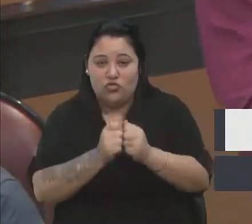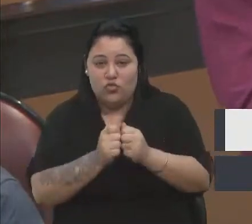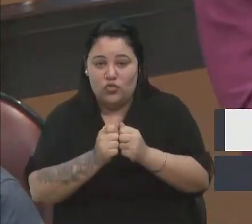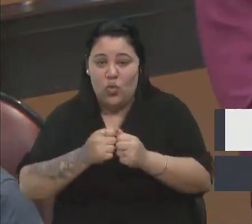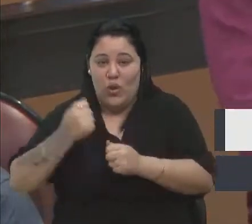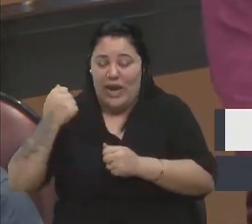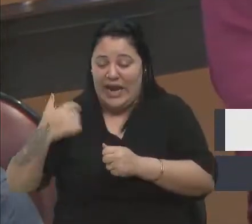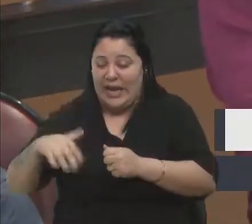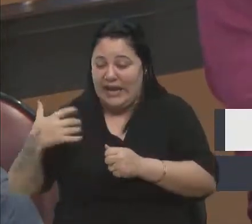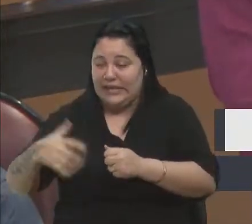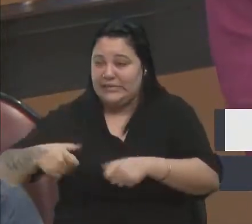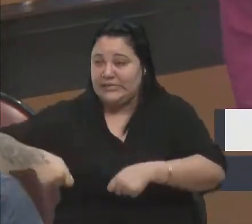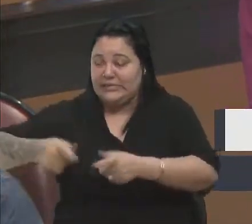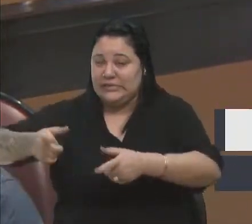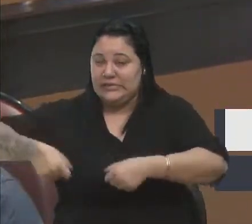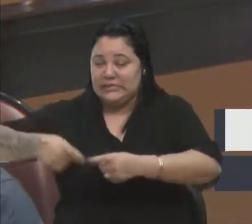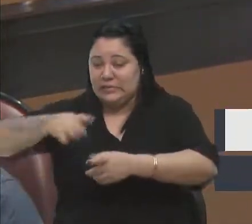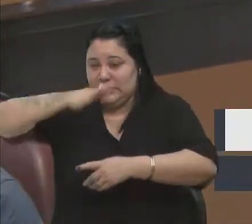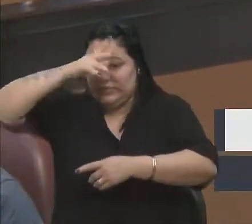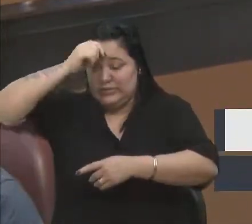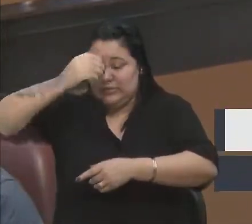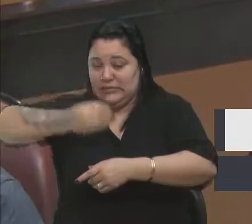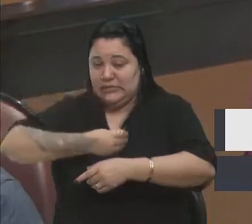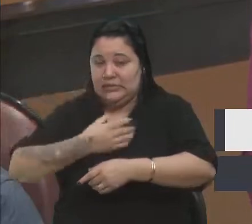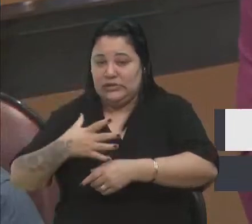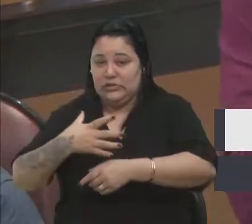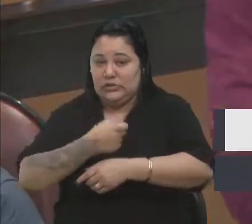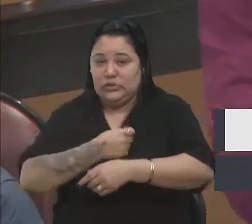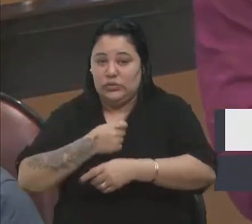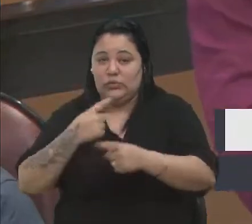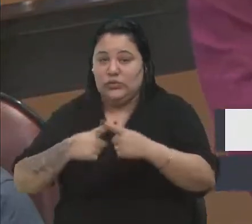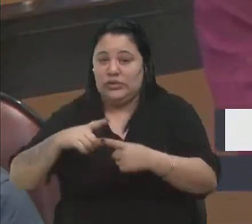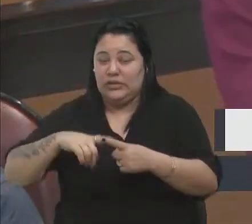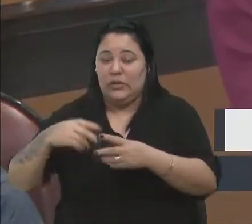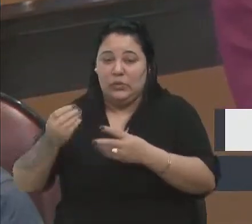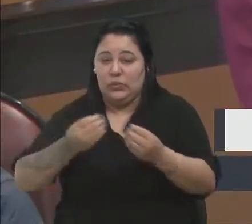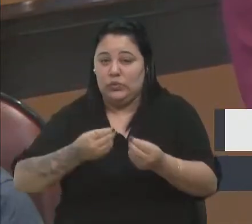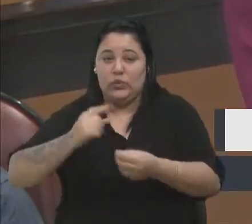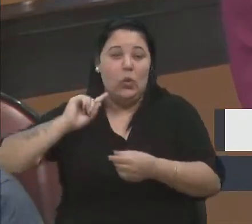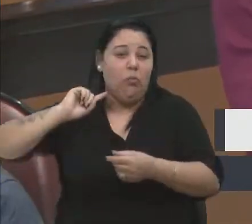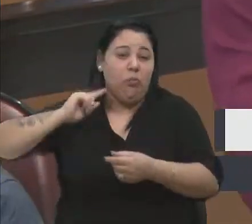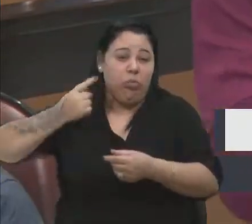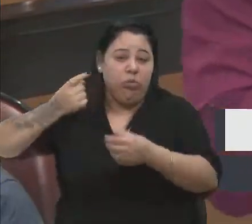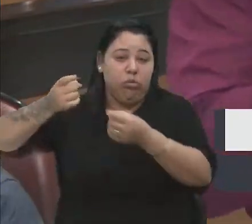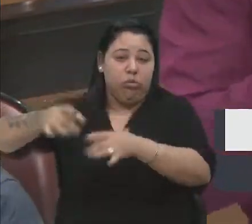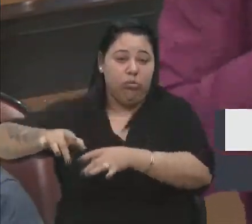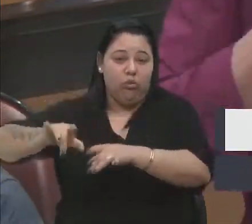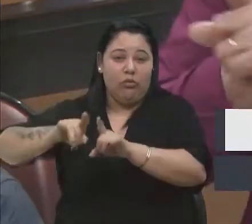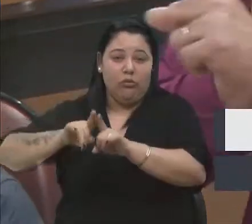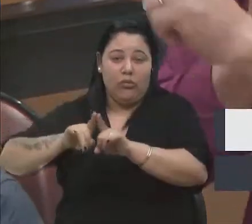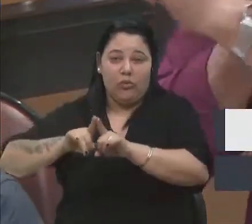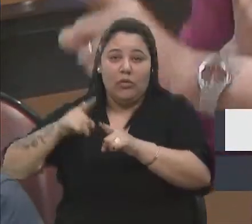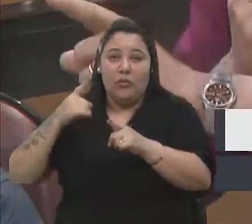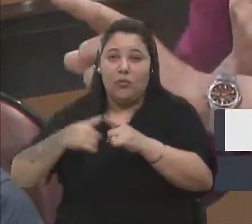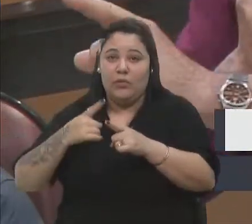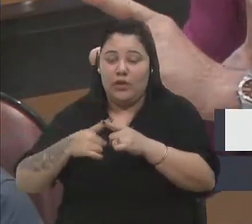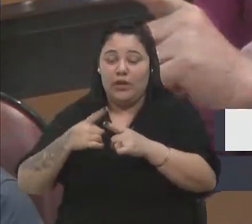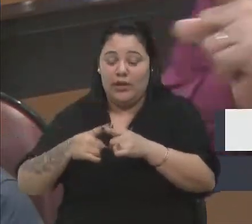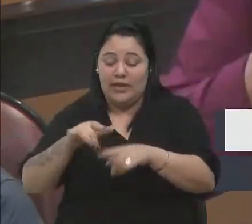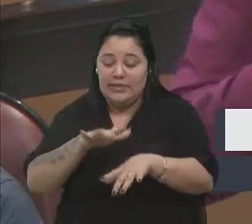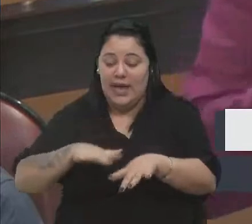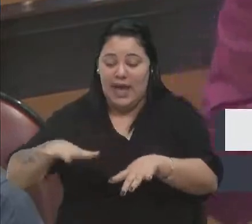a vida toda do resíduo que sai do Canil, que ali naquela área ali agora ele vai por gravidade.